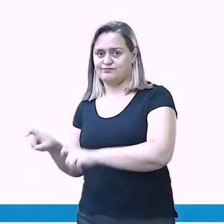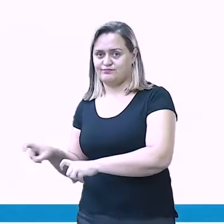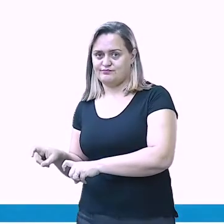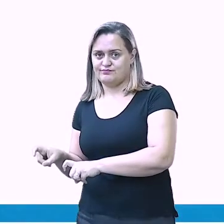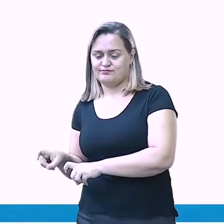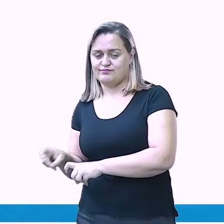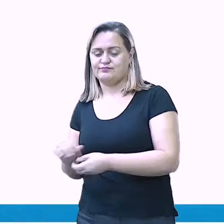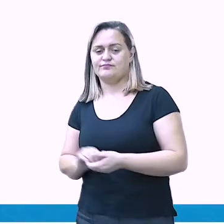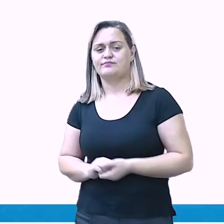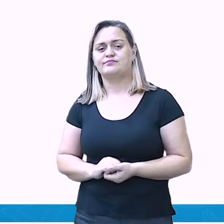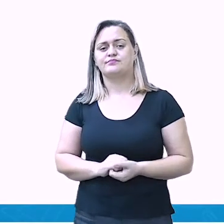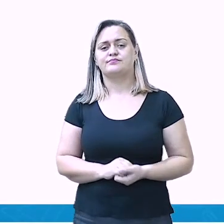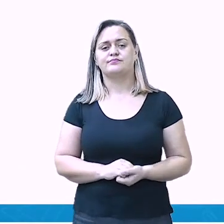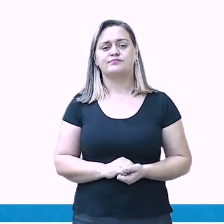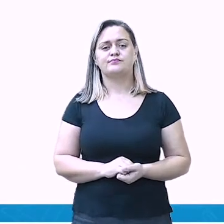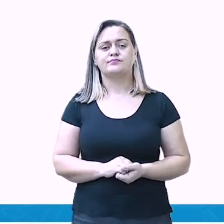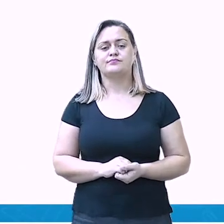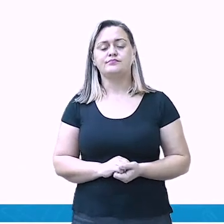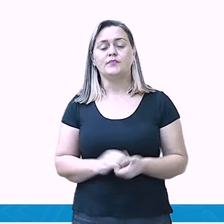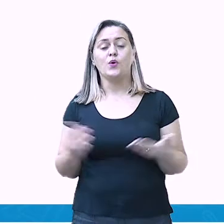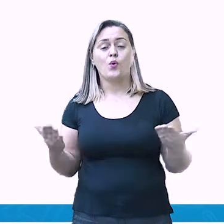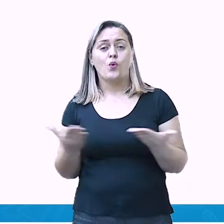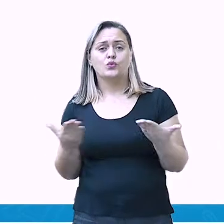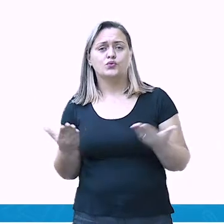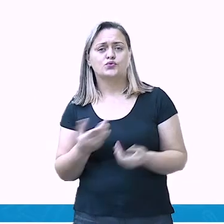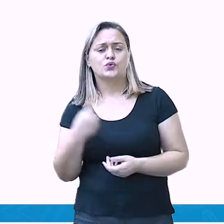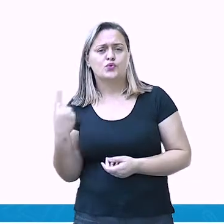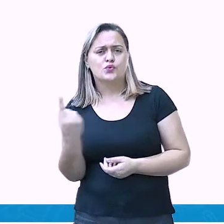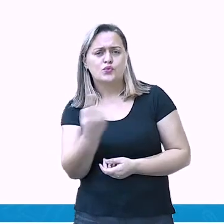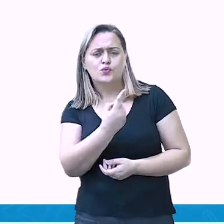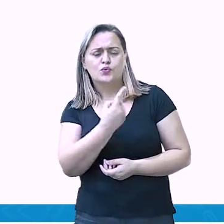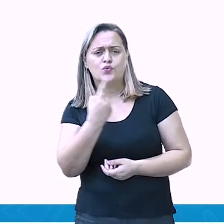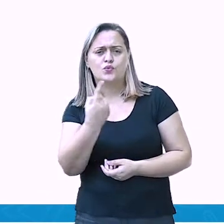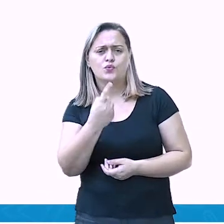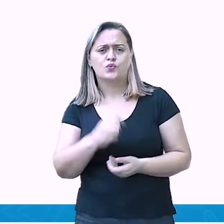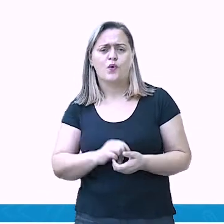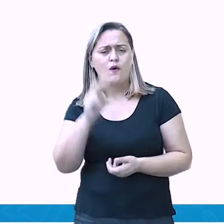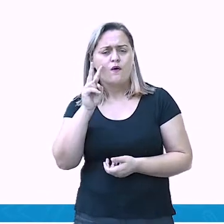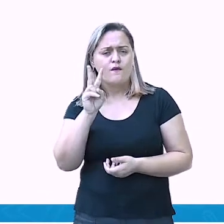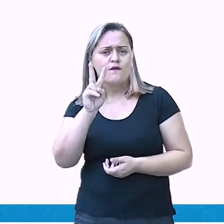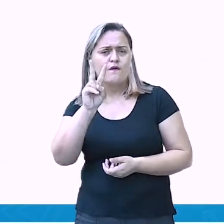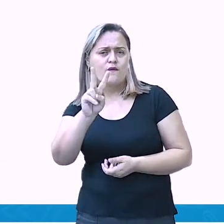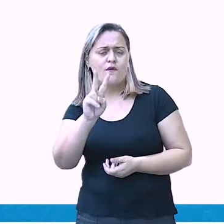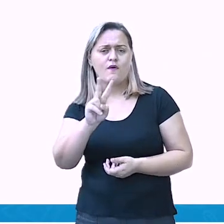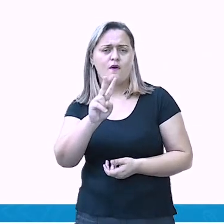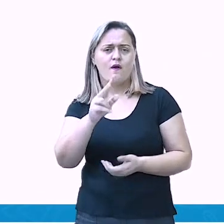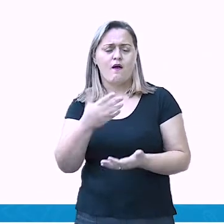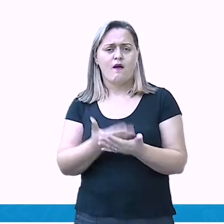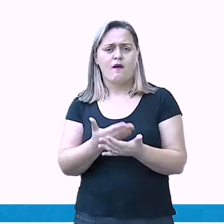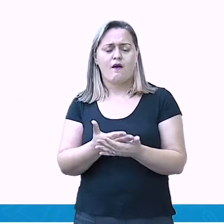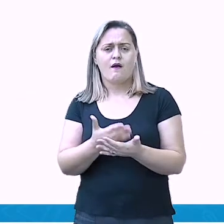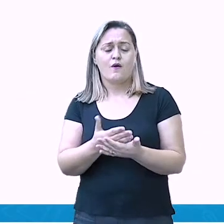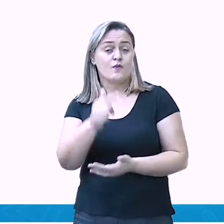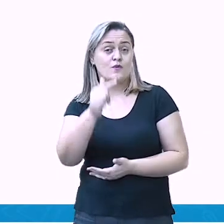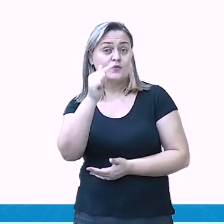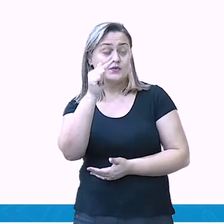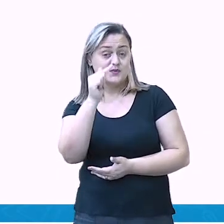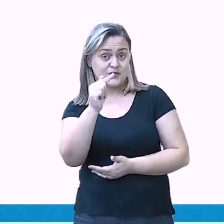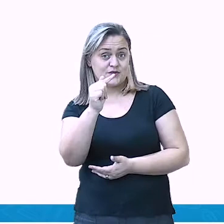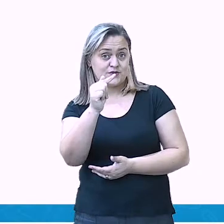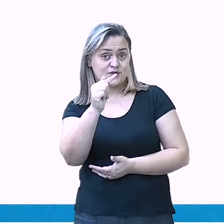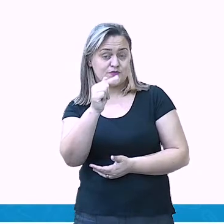Nós vamos estar fazendo a correção da aula 7 da nossa plataforma DesmedeGV.com.